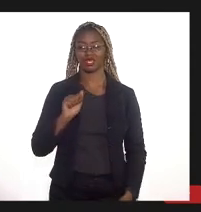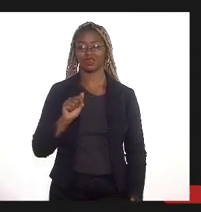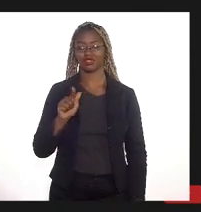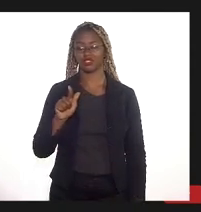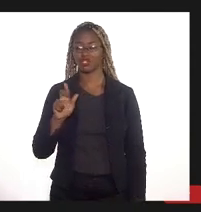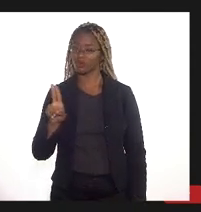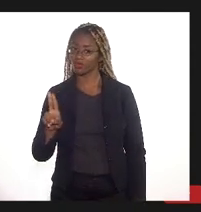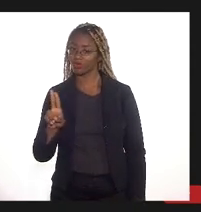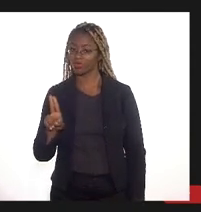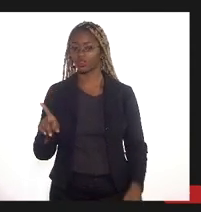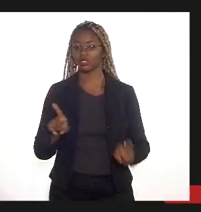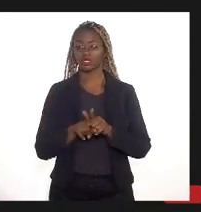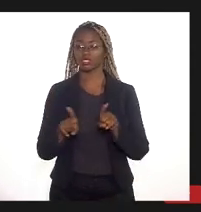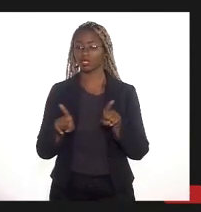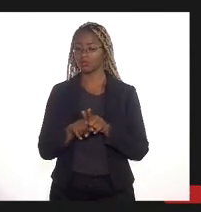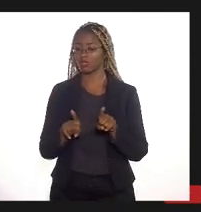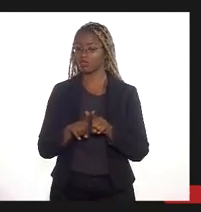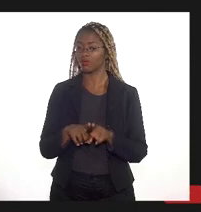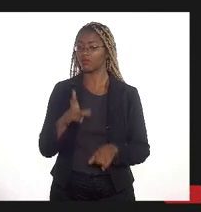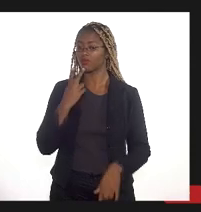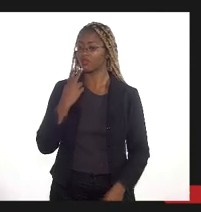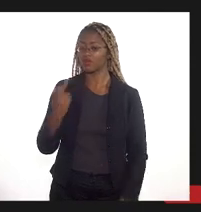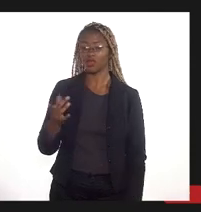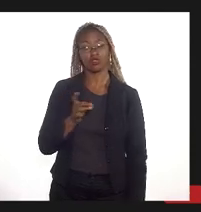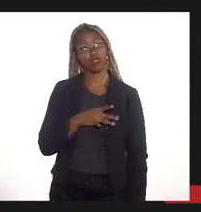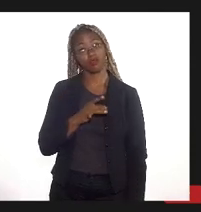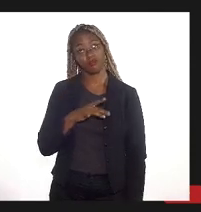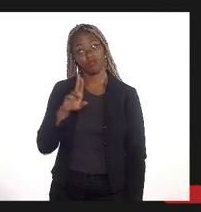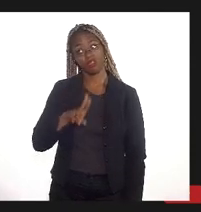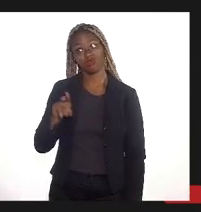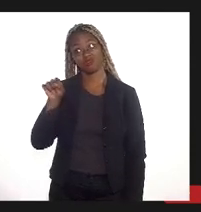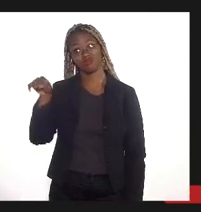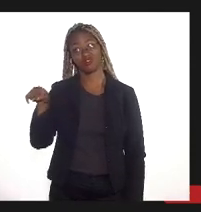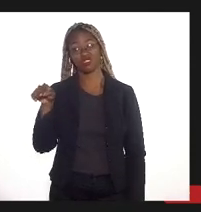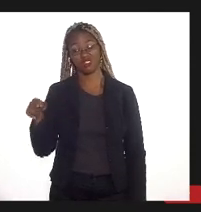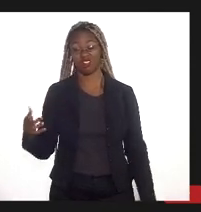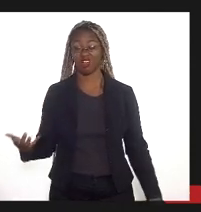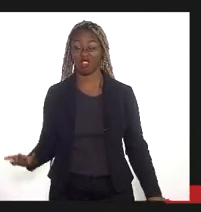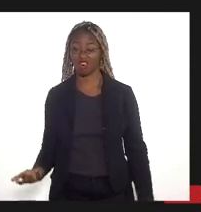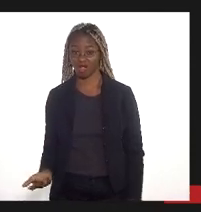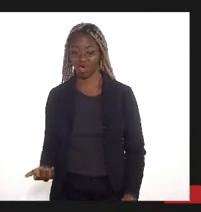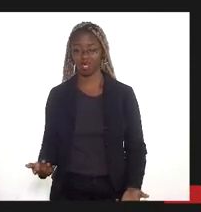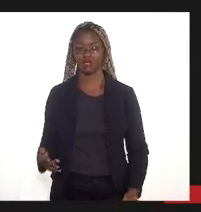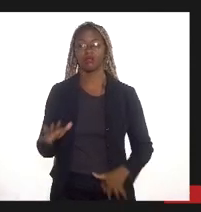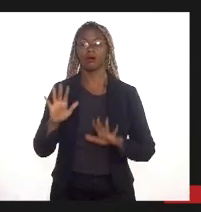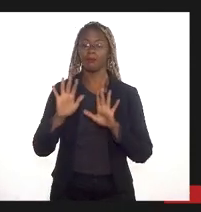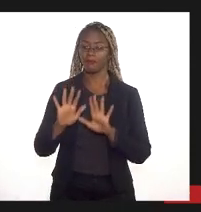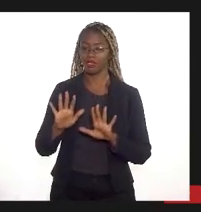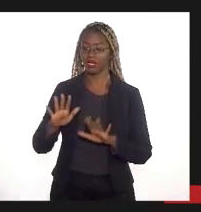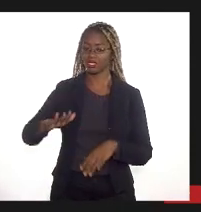também se disse temerária a ocupação desse espaço e esse espaço está sendo